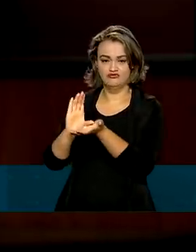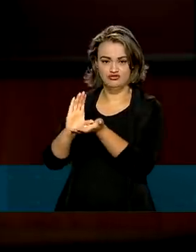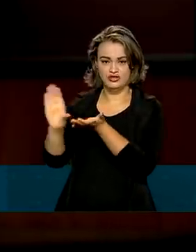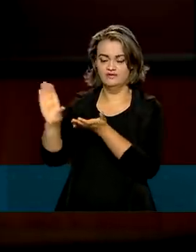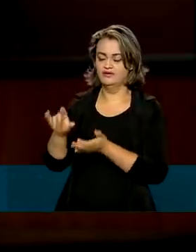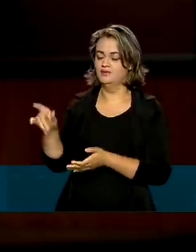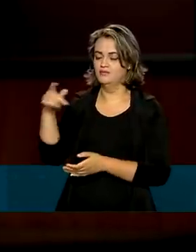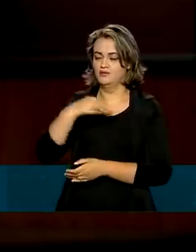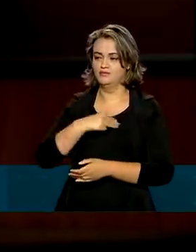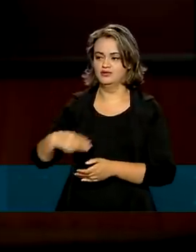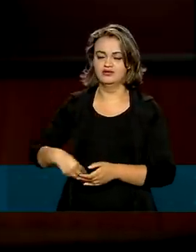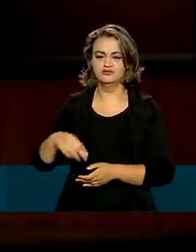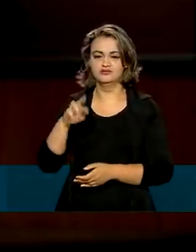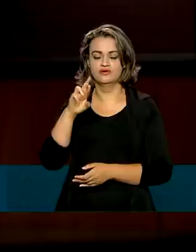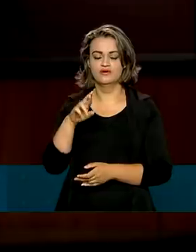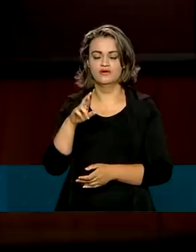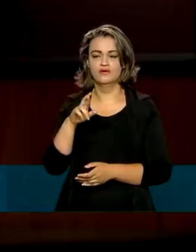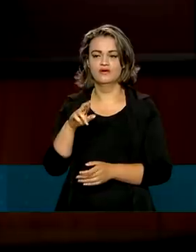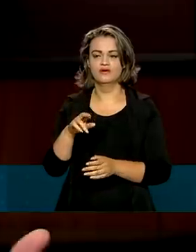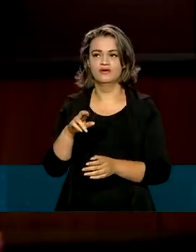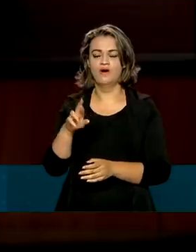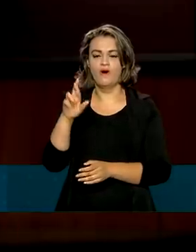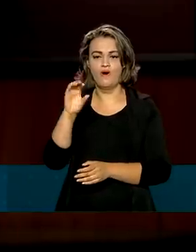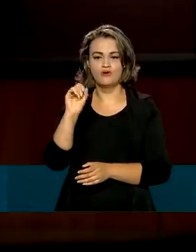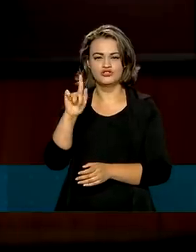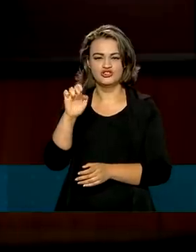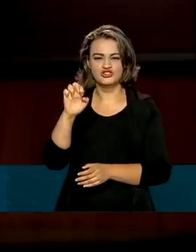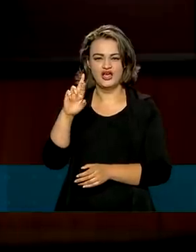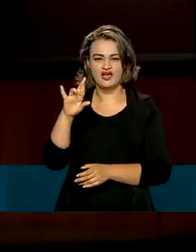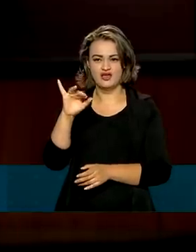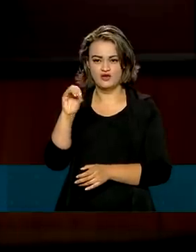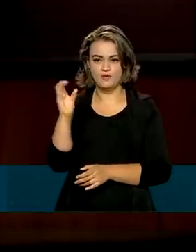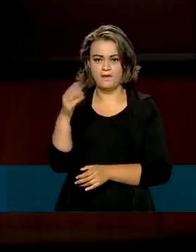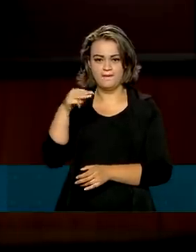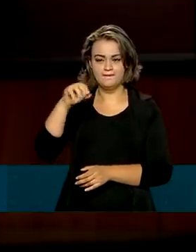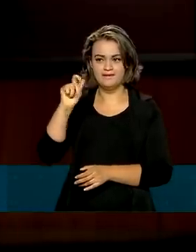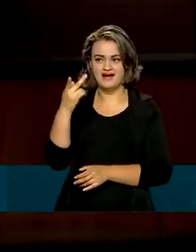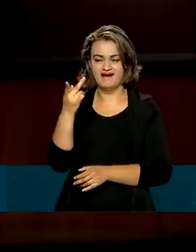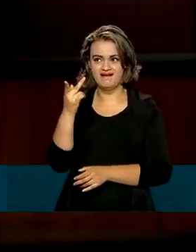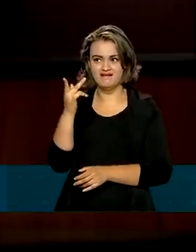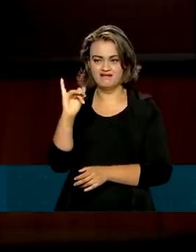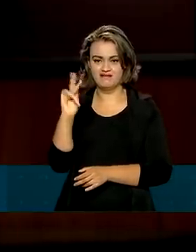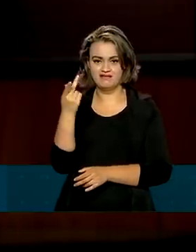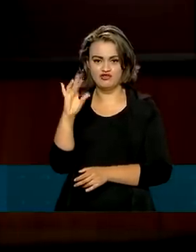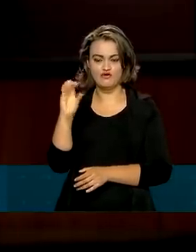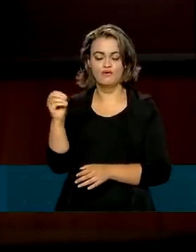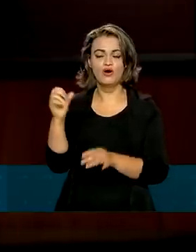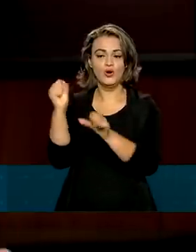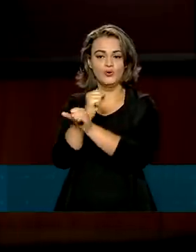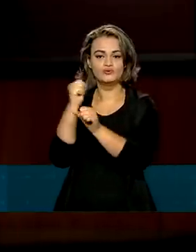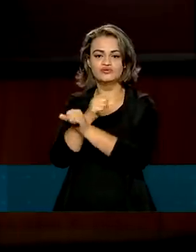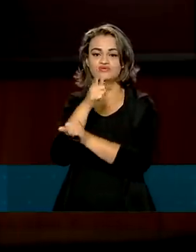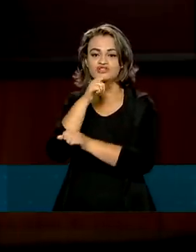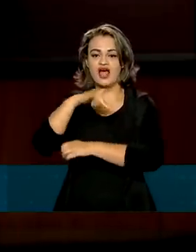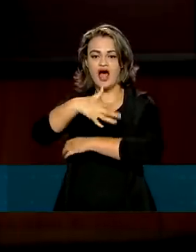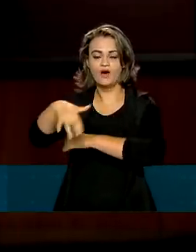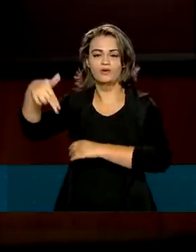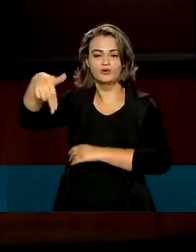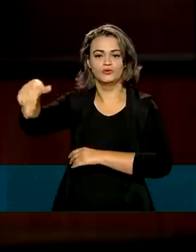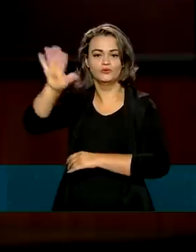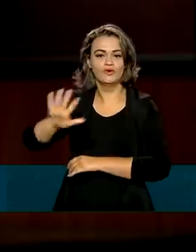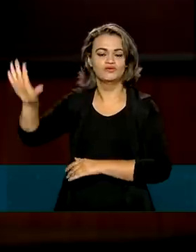do desenvolvimento regional, você pode concluir as obras de água para o Nordeste.